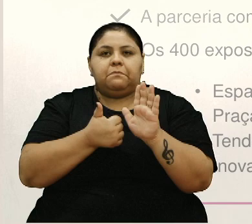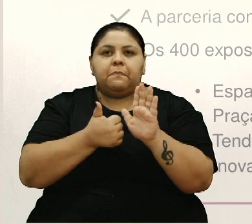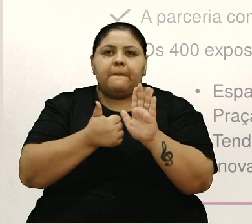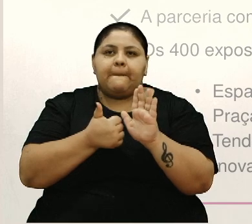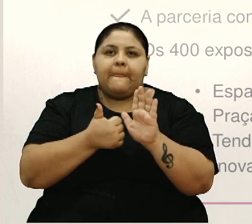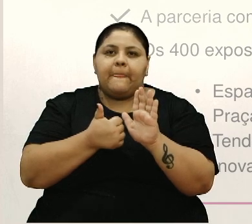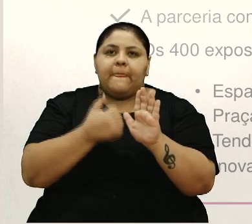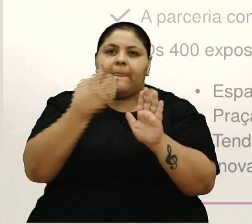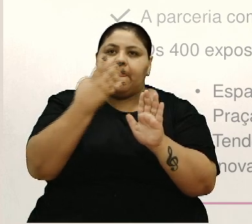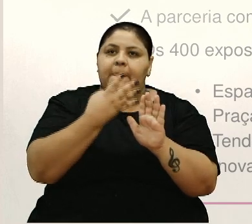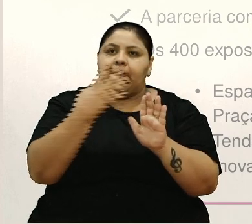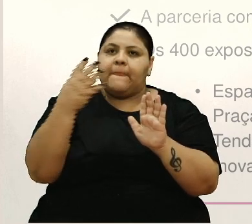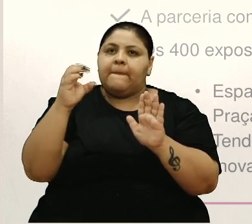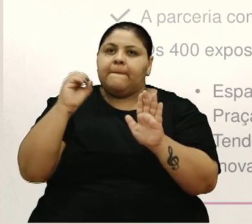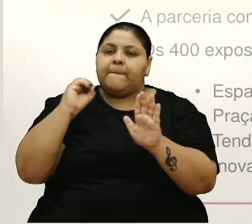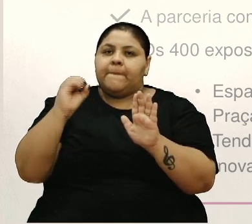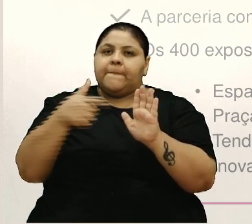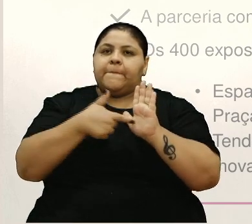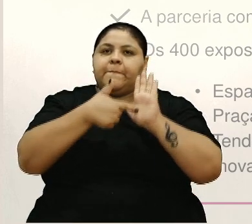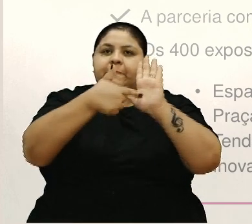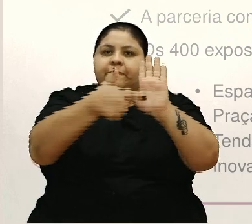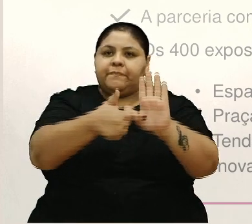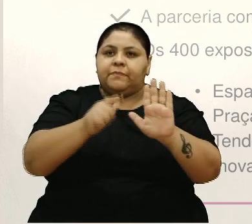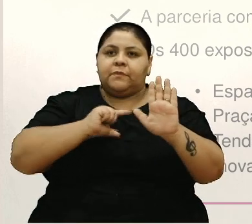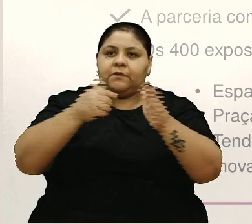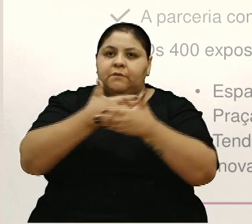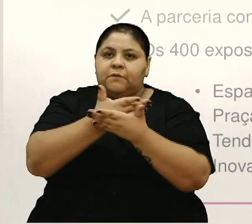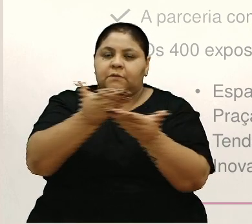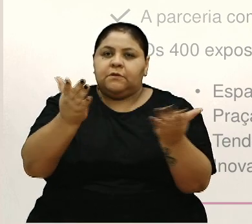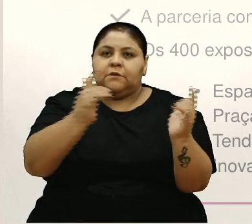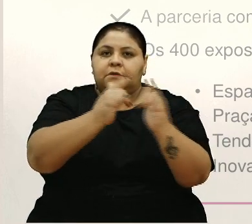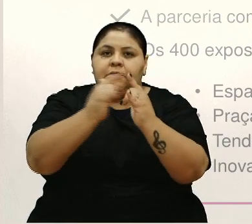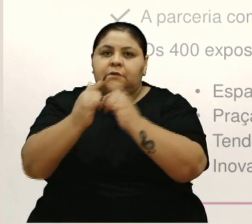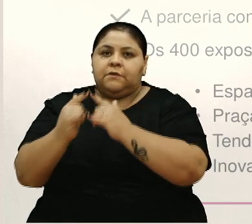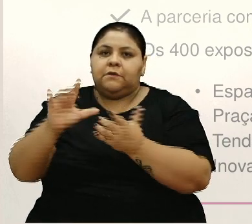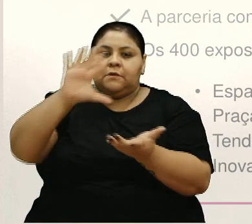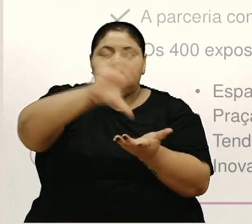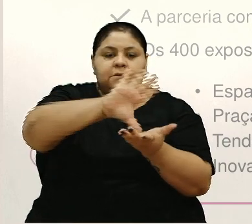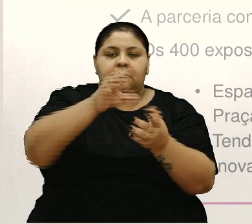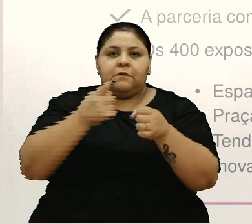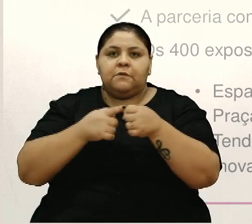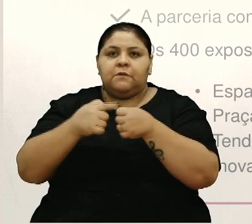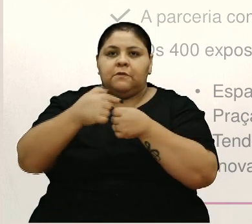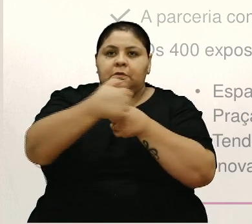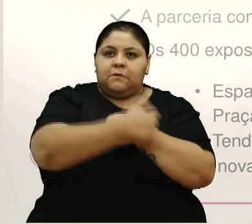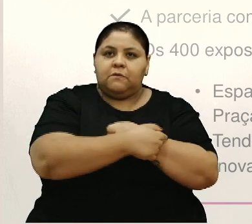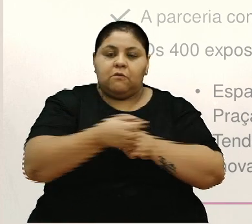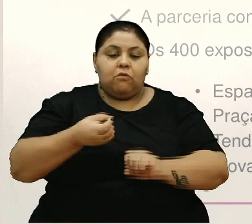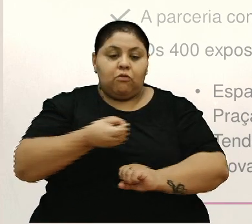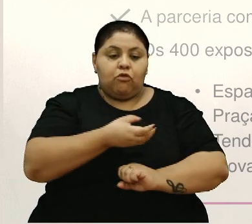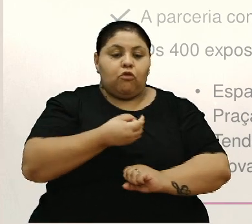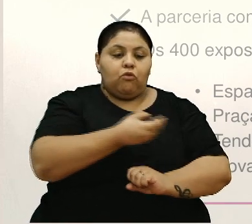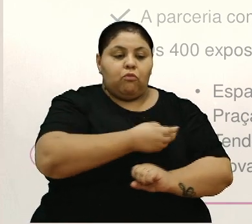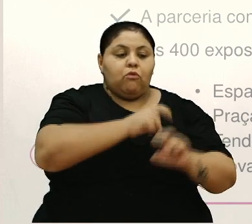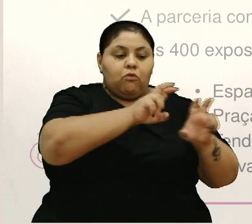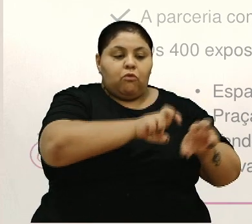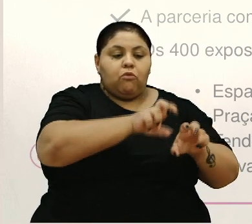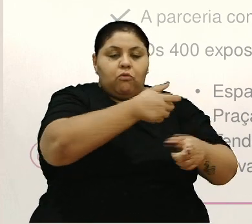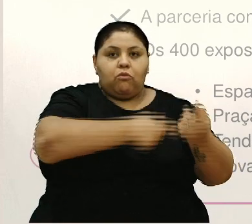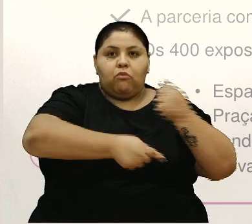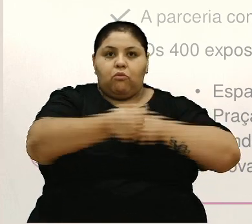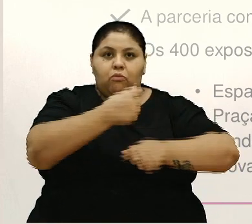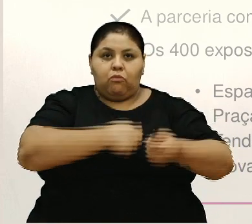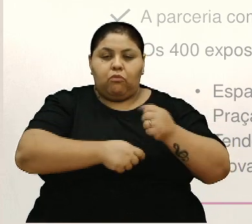Os 400 expositores que tiveram espaço institucional, a Praça das Cidades, o Espaço Tendência, a inovação, o agronegócio, a